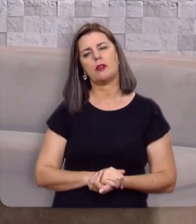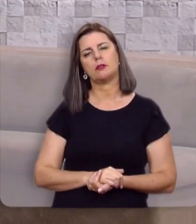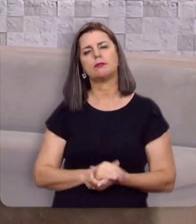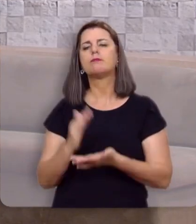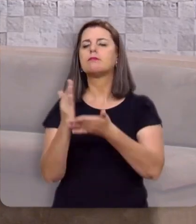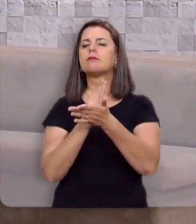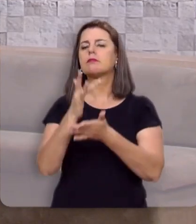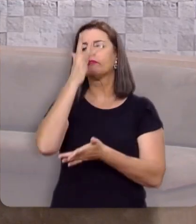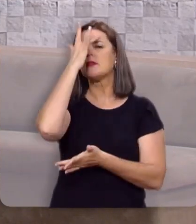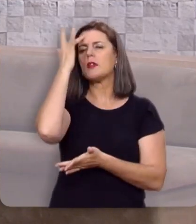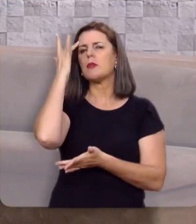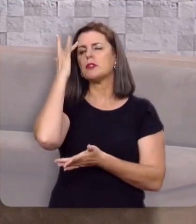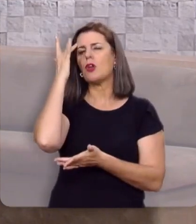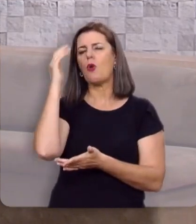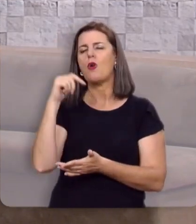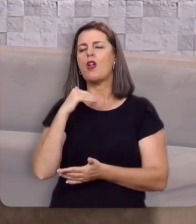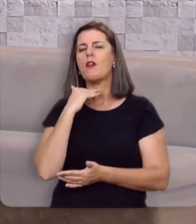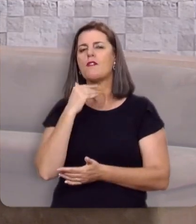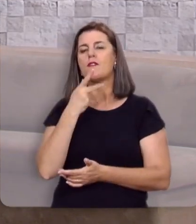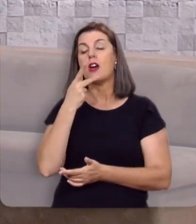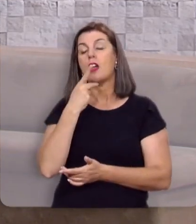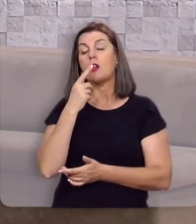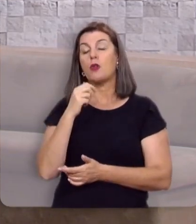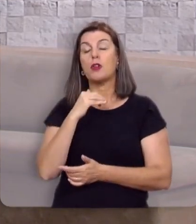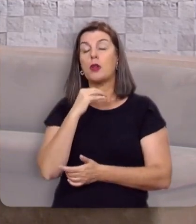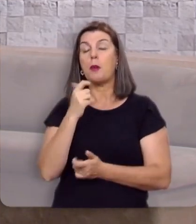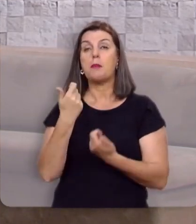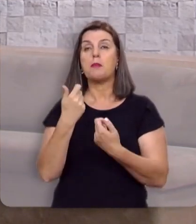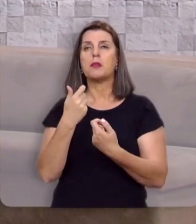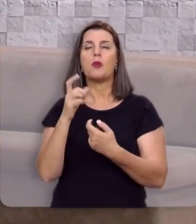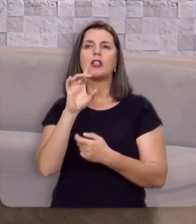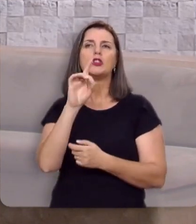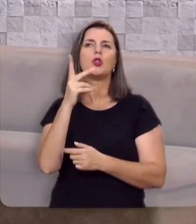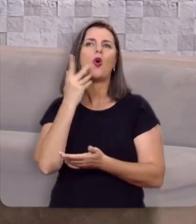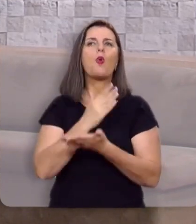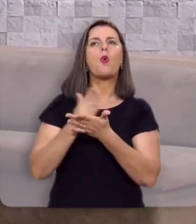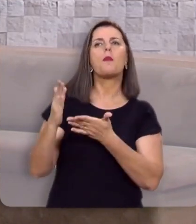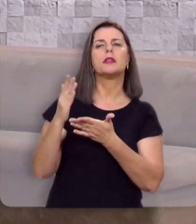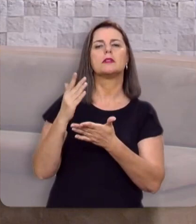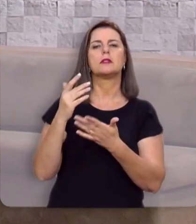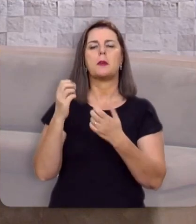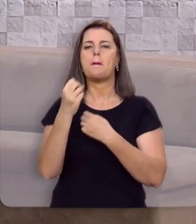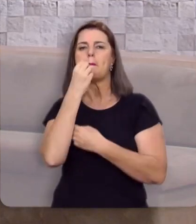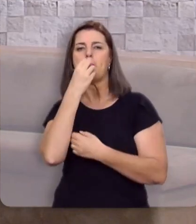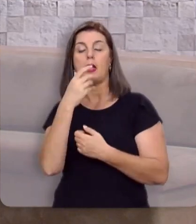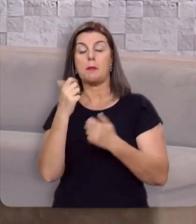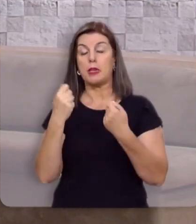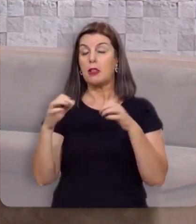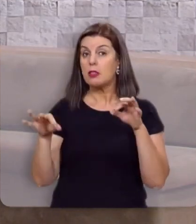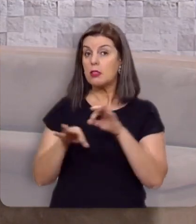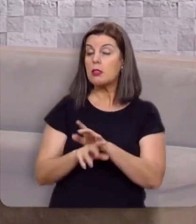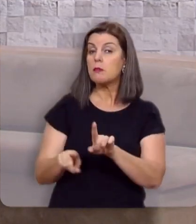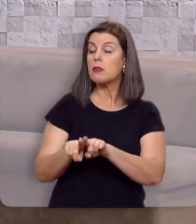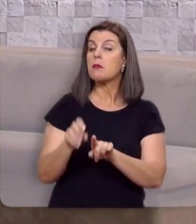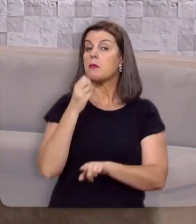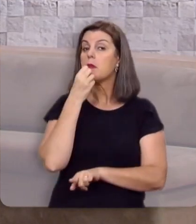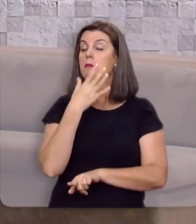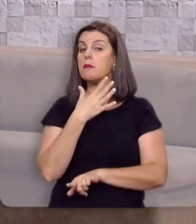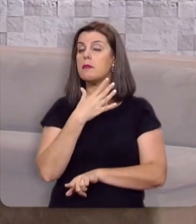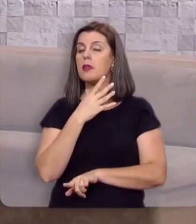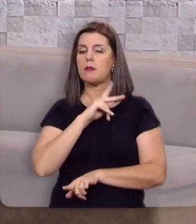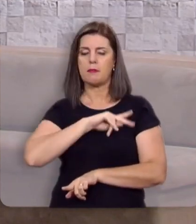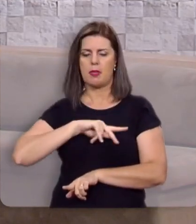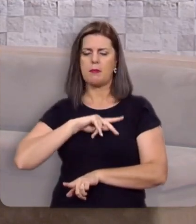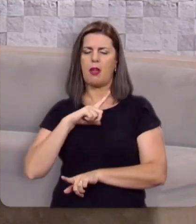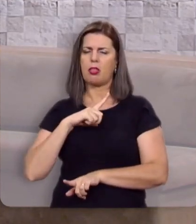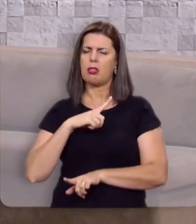Alguém já disse que não basta começar bem, é preciso terminar bem. E Paulo está